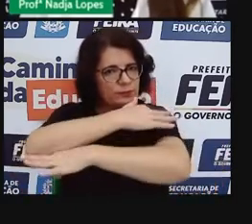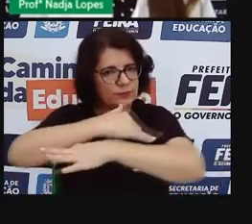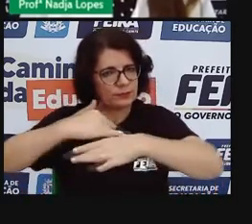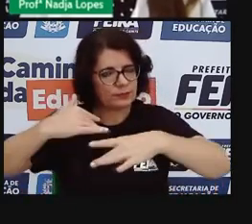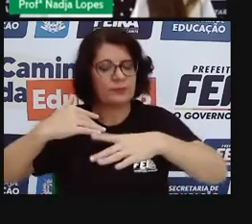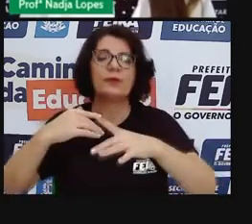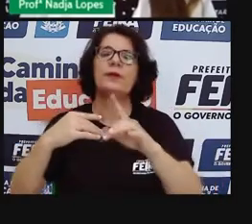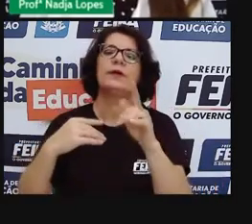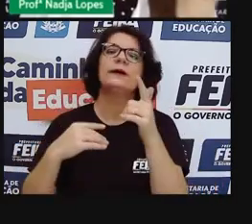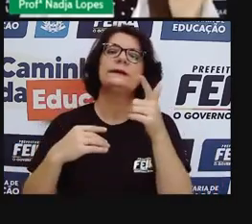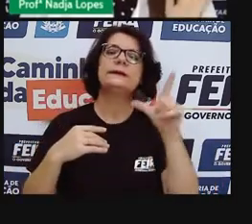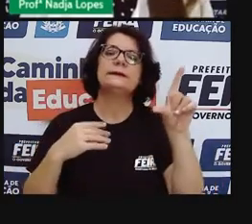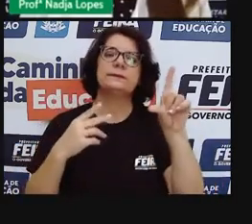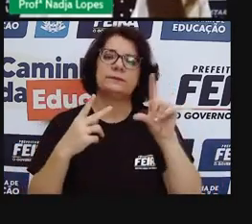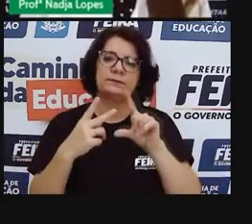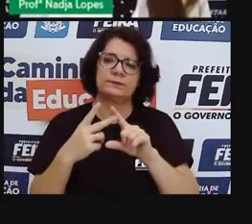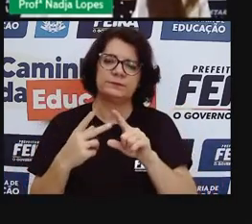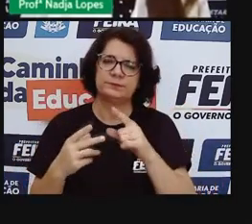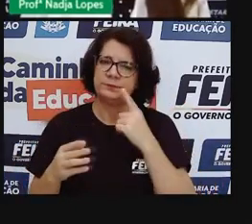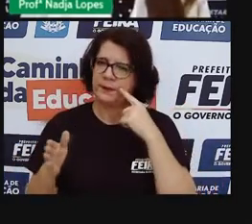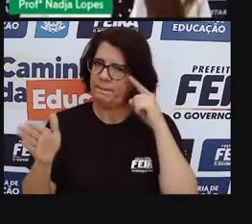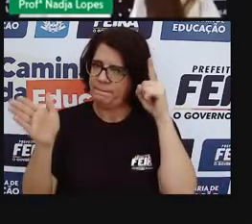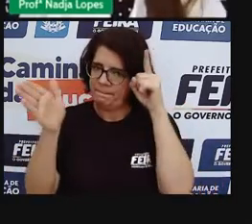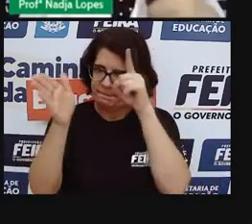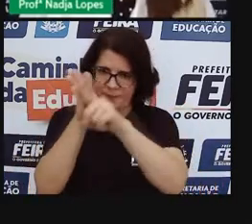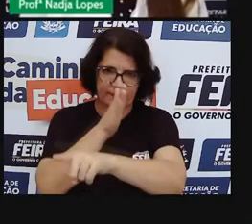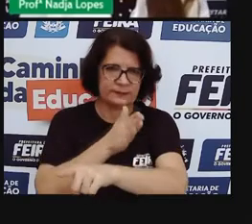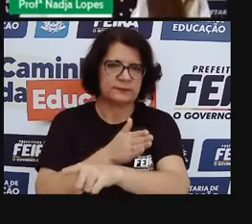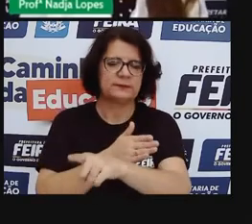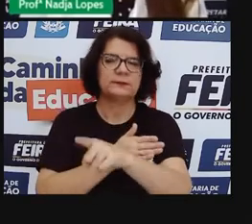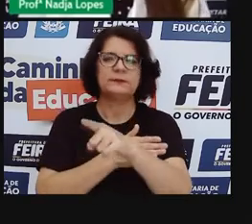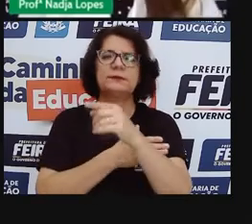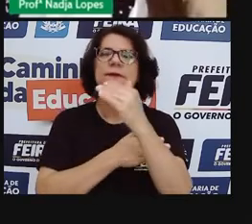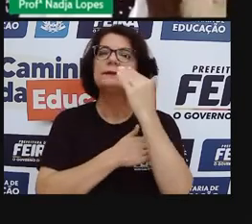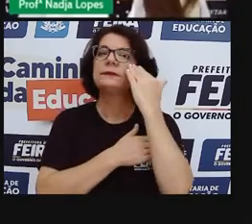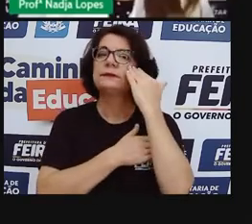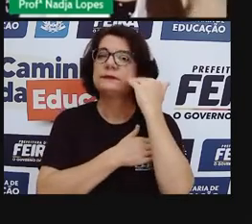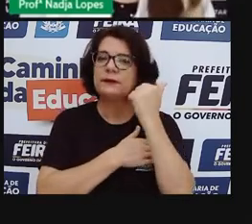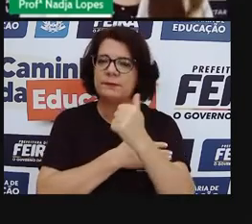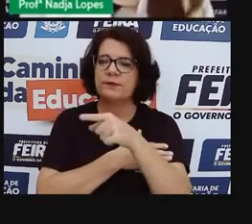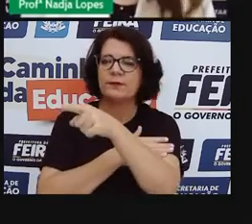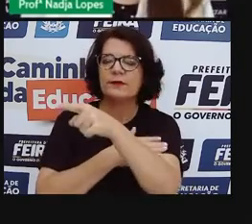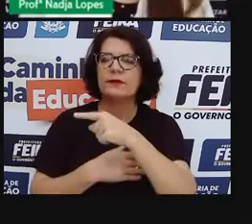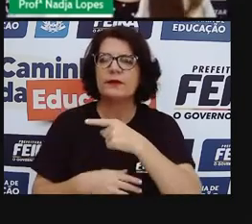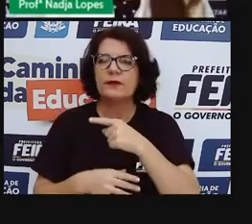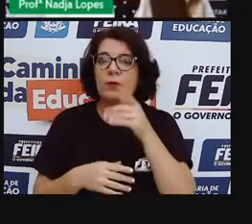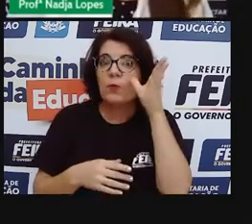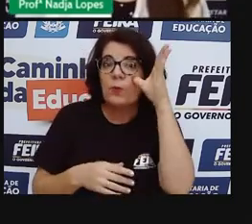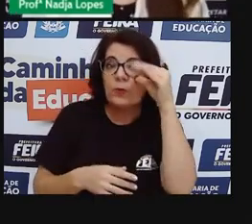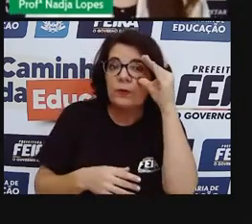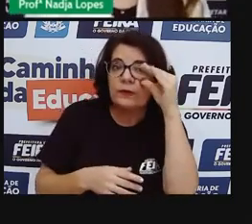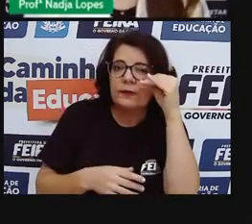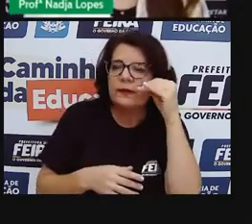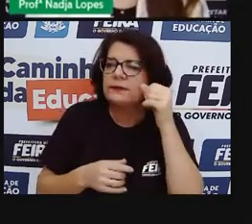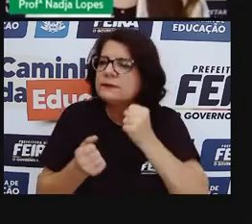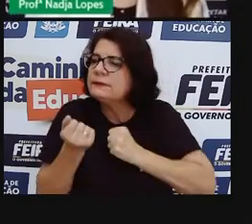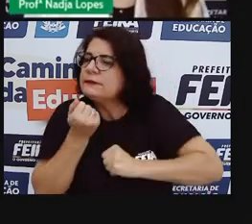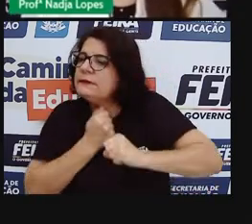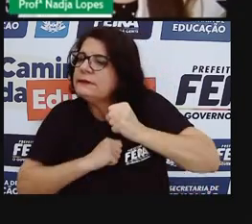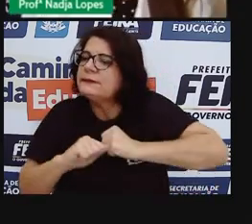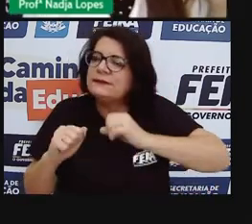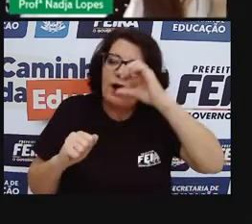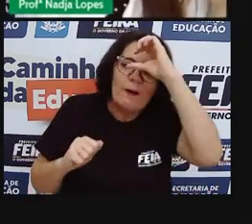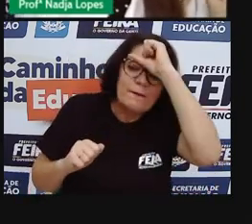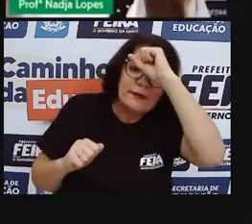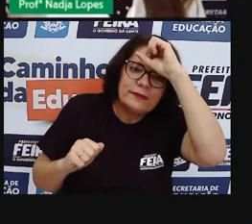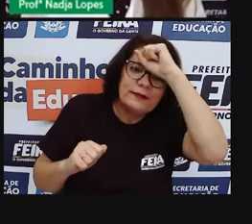E eu queria saber de vocês o que é, que mais vocês têm curiosidade de saber sobre a nossa